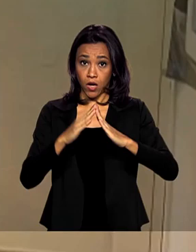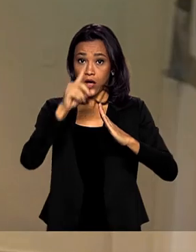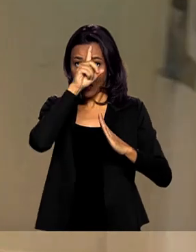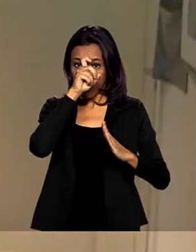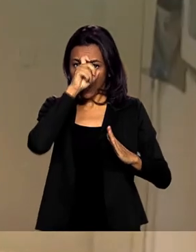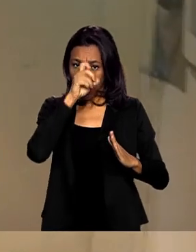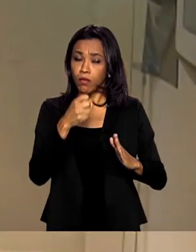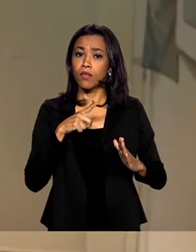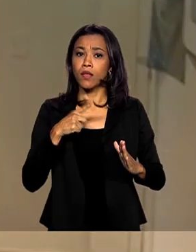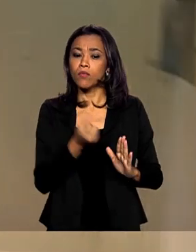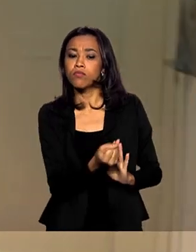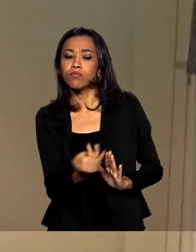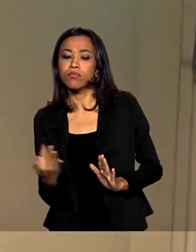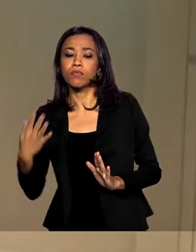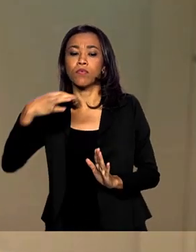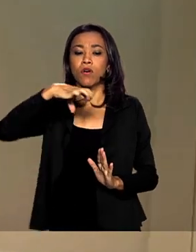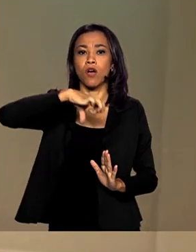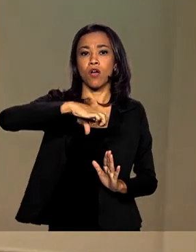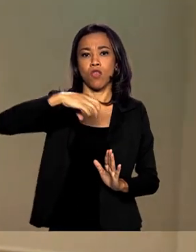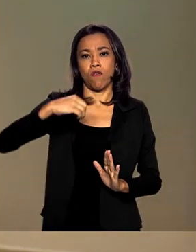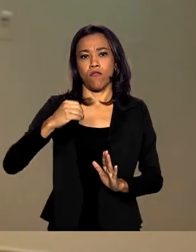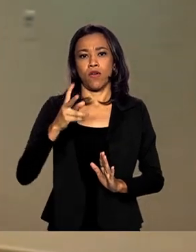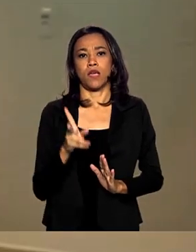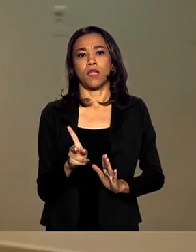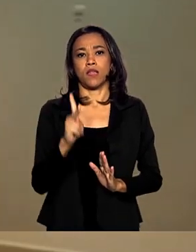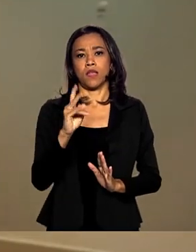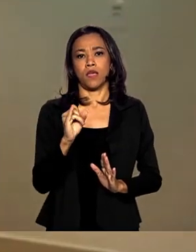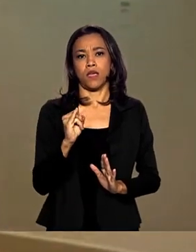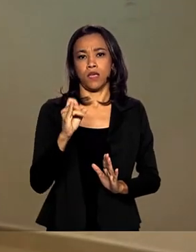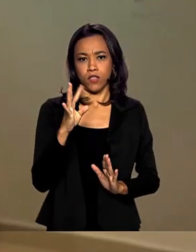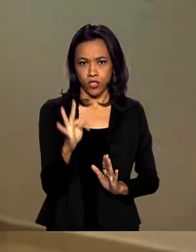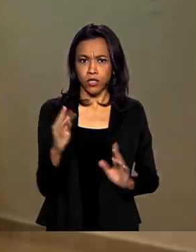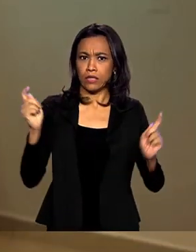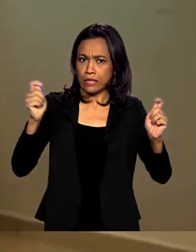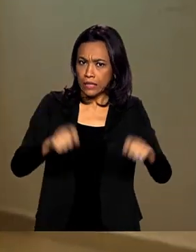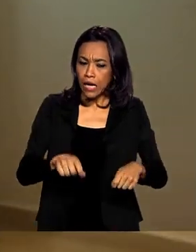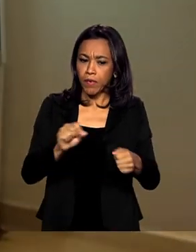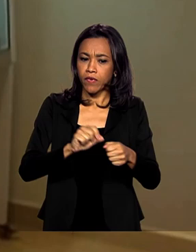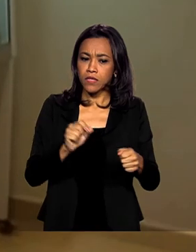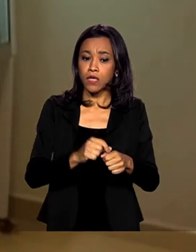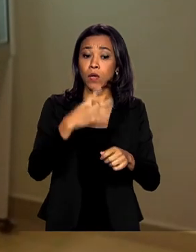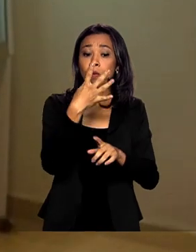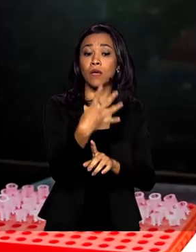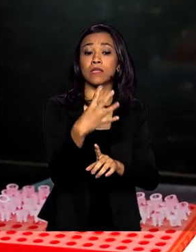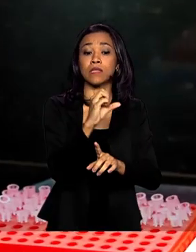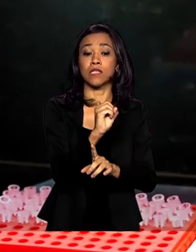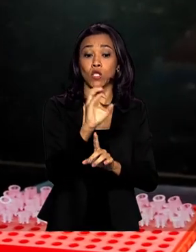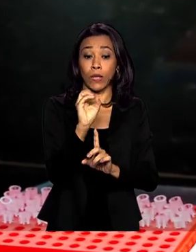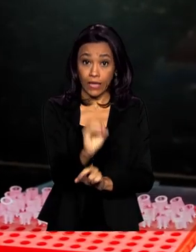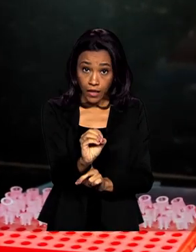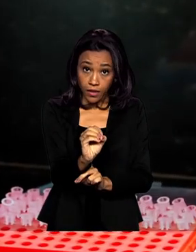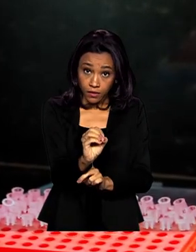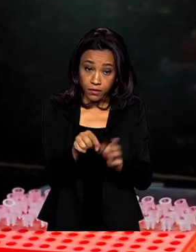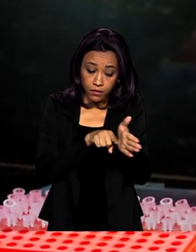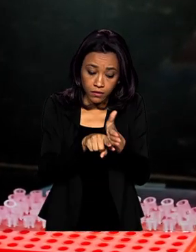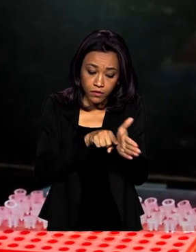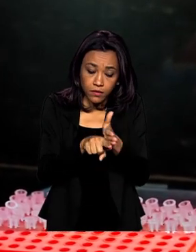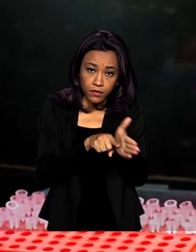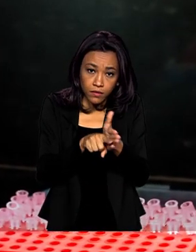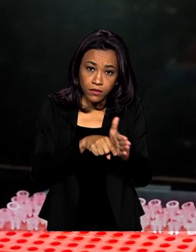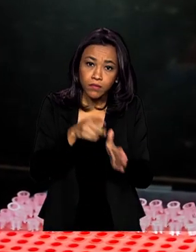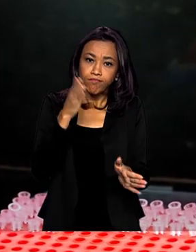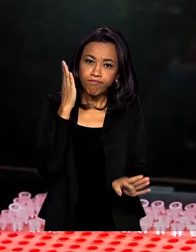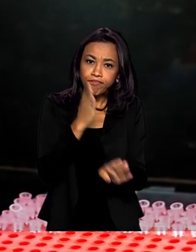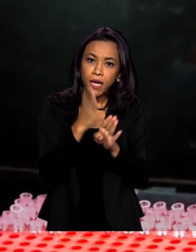kits para diagnóstico e capacidade de fazer até 480 exames por dia. Os testes só